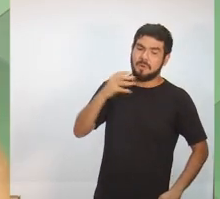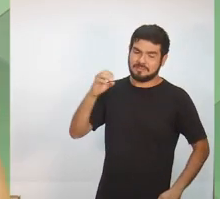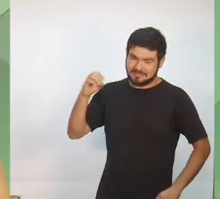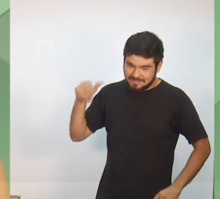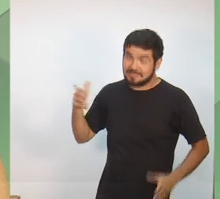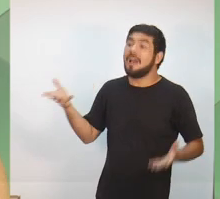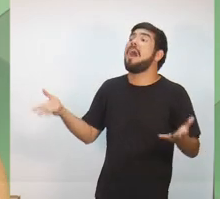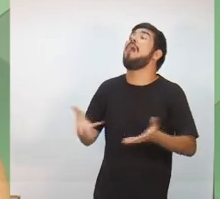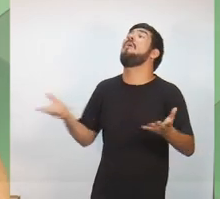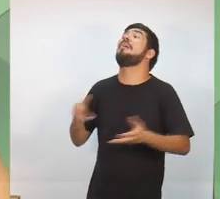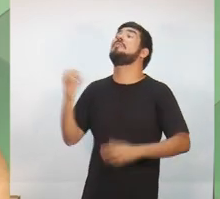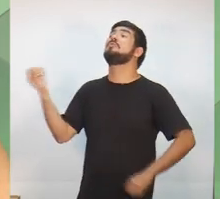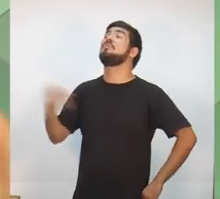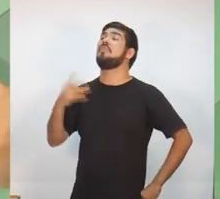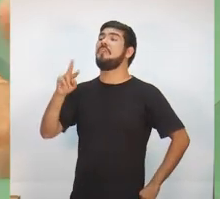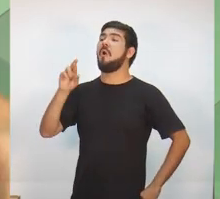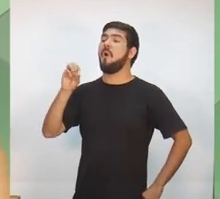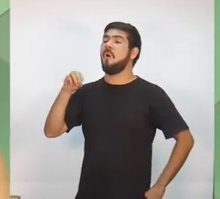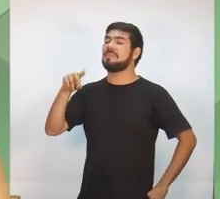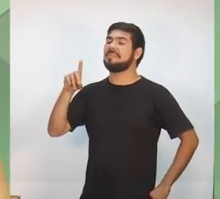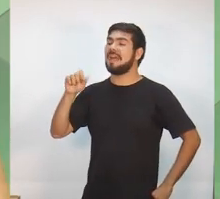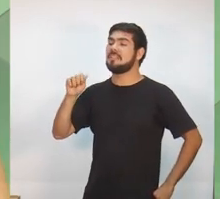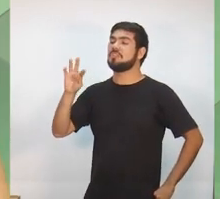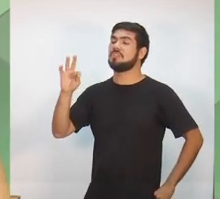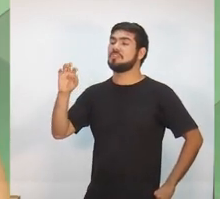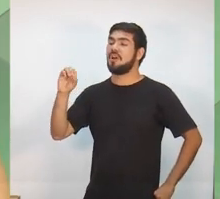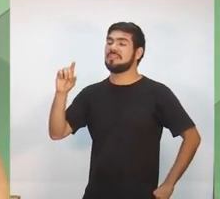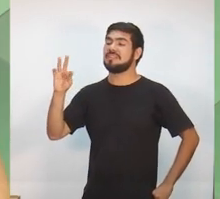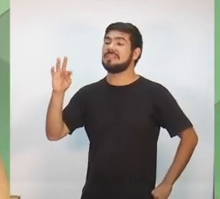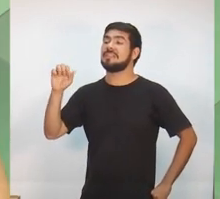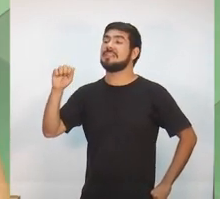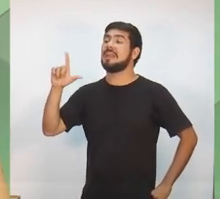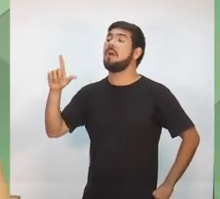custar o Ronda Total para a população amazonense?